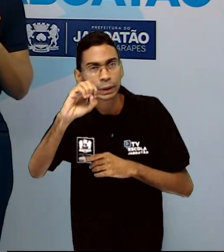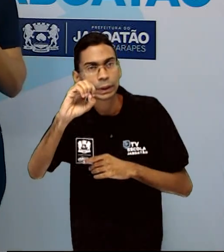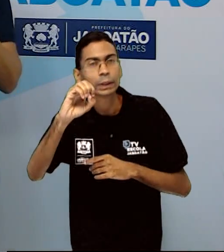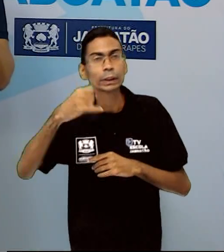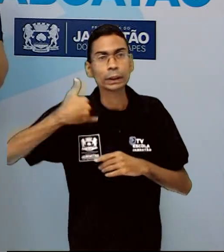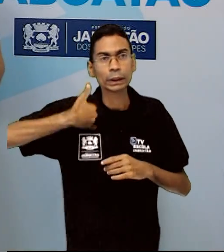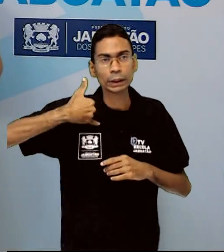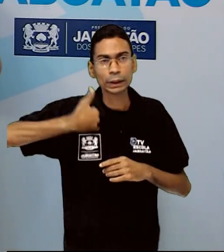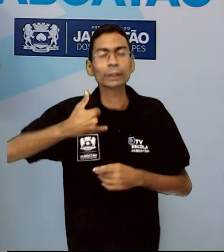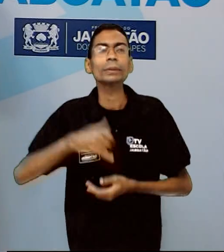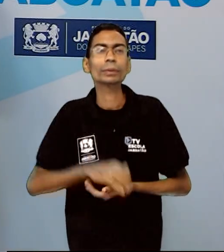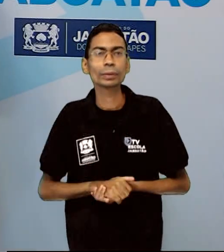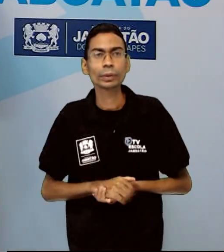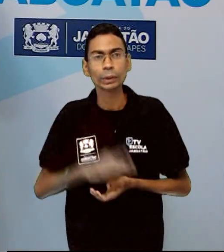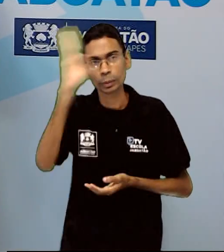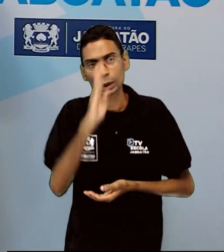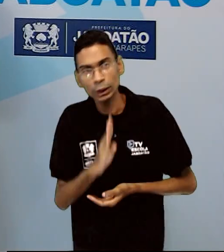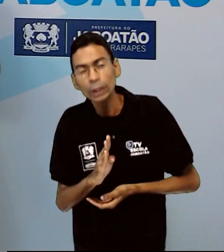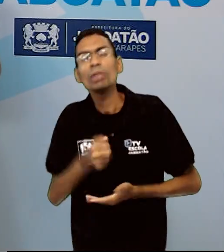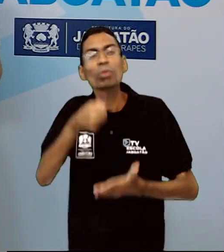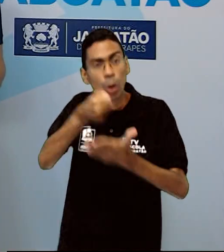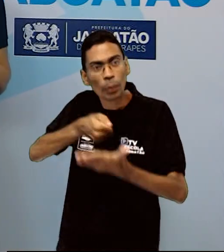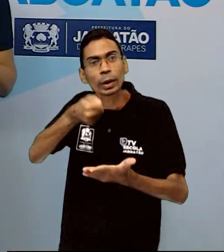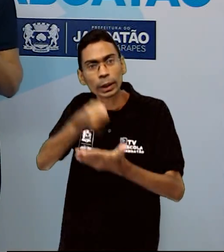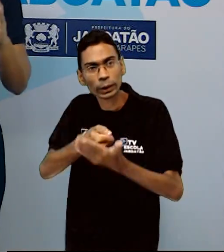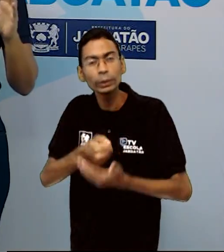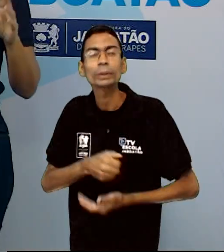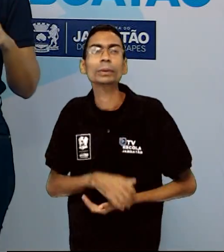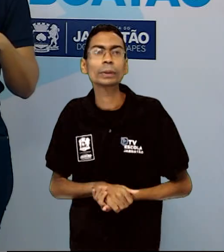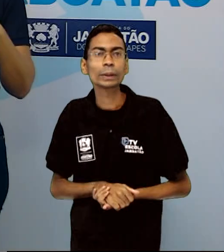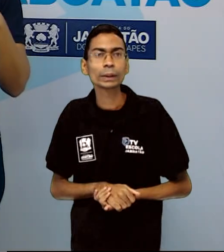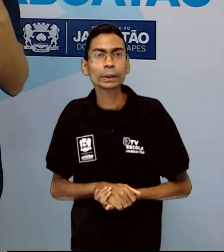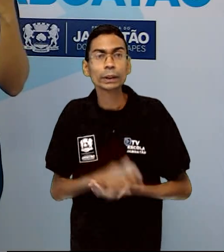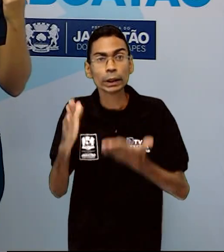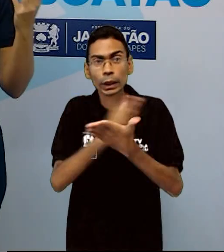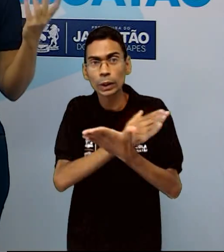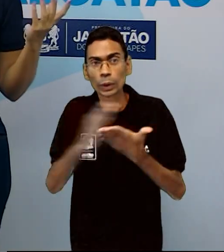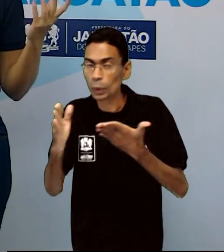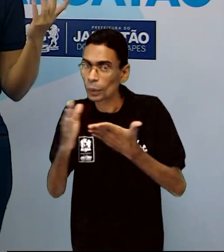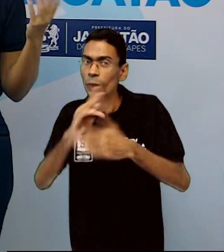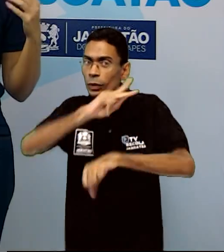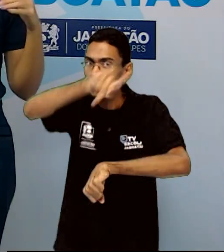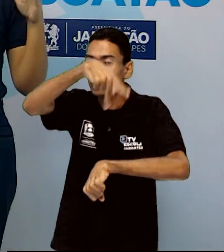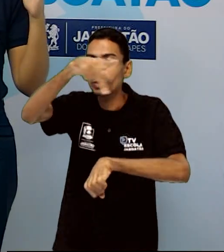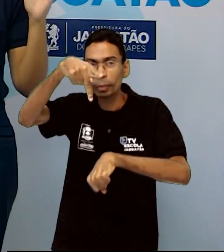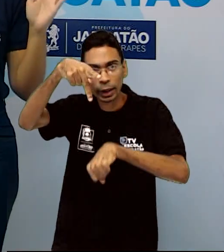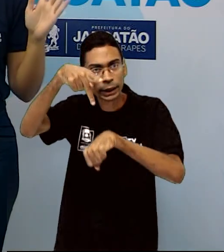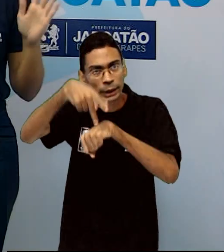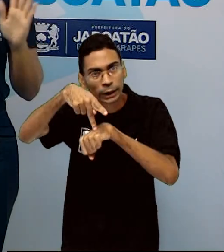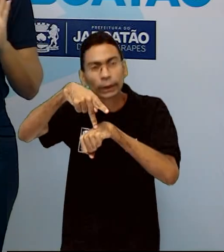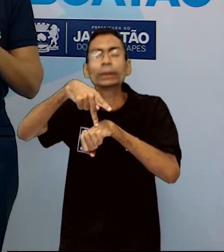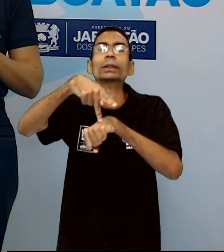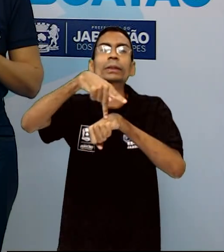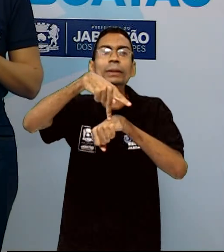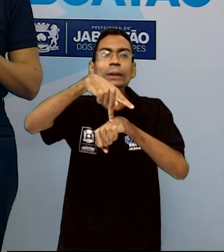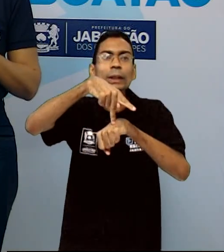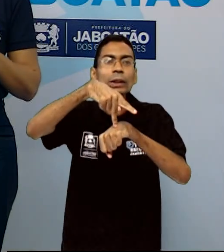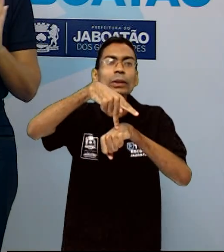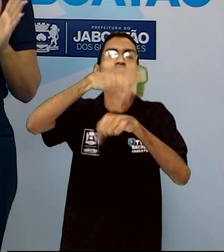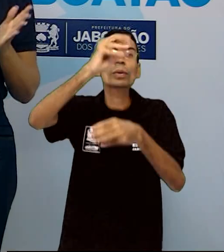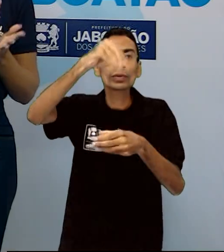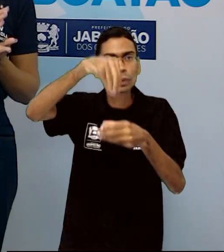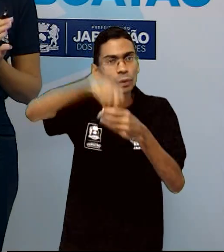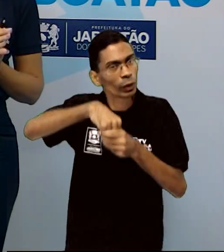Brasil, o voto é obrigatório. Em algumas outras nações, mundo afora, o